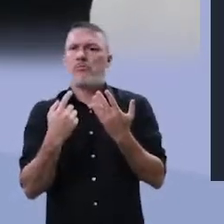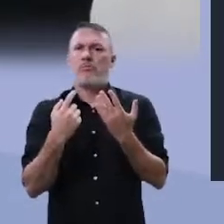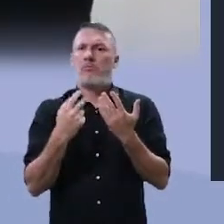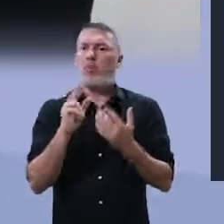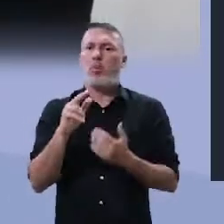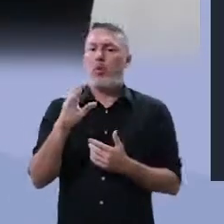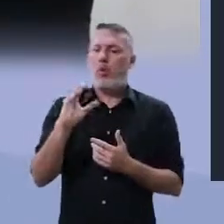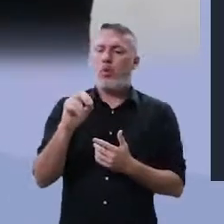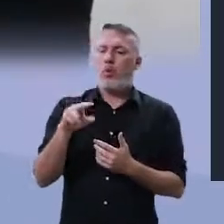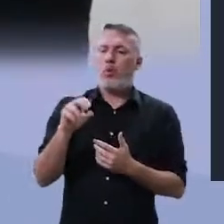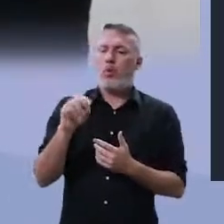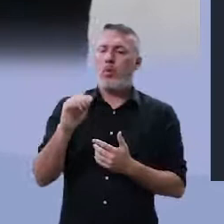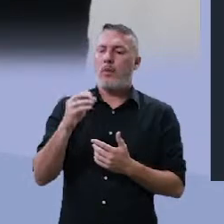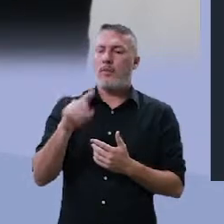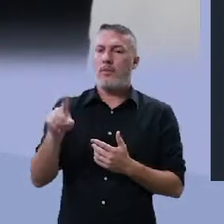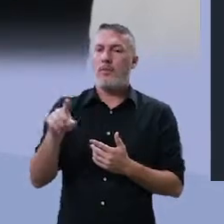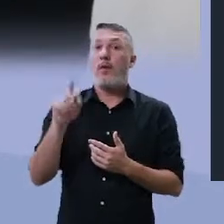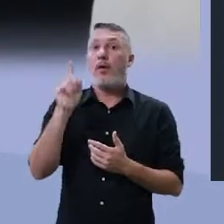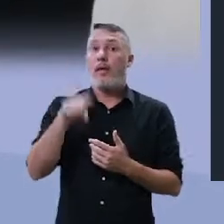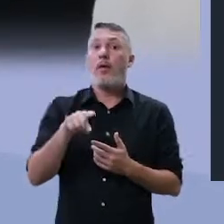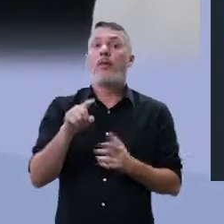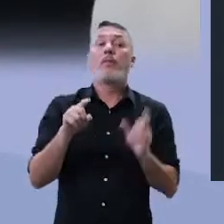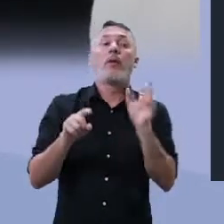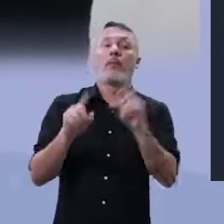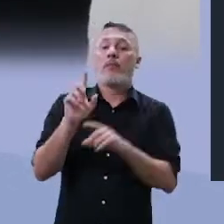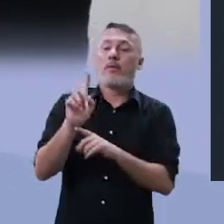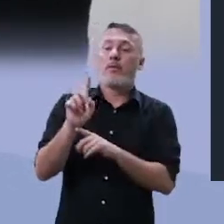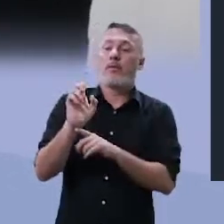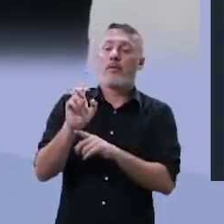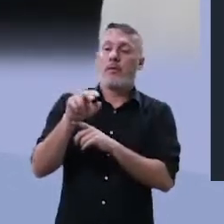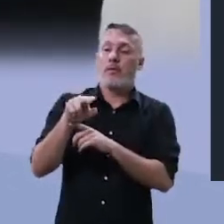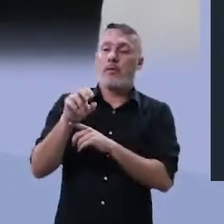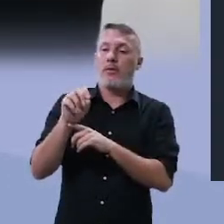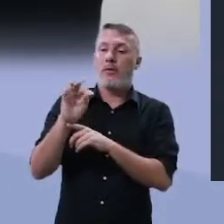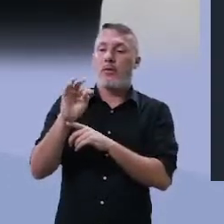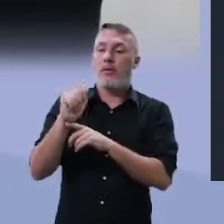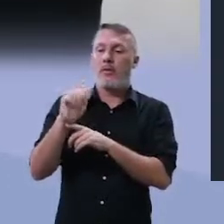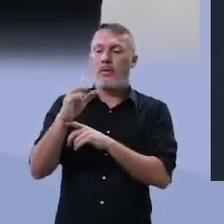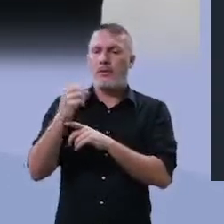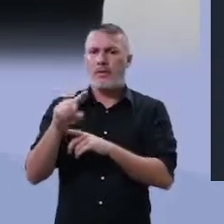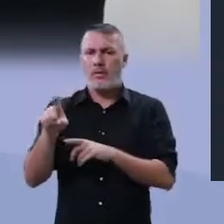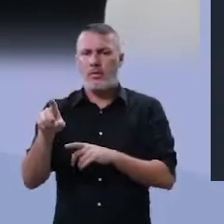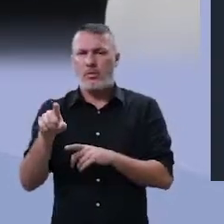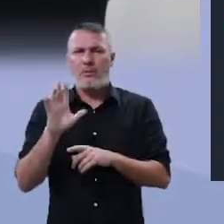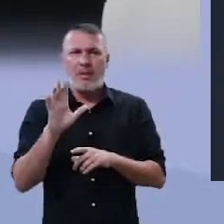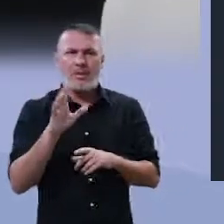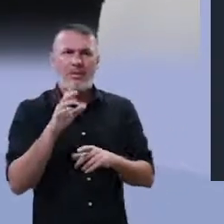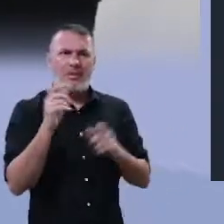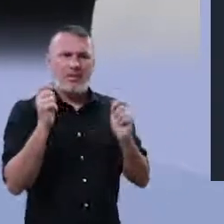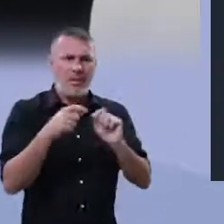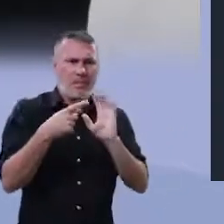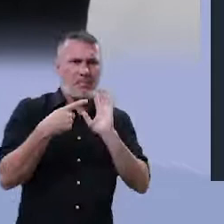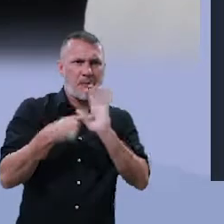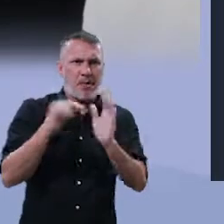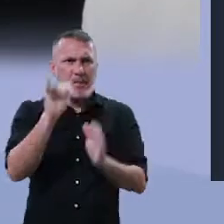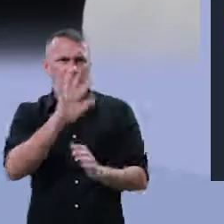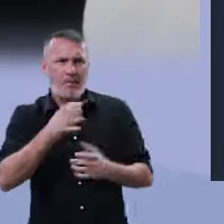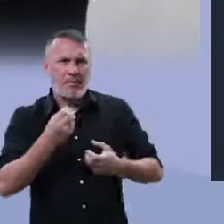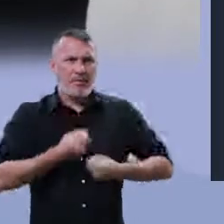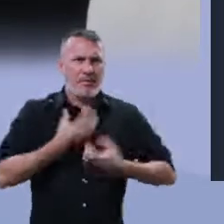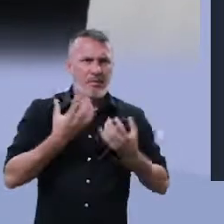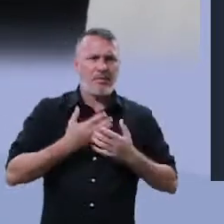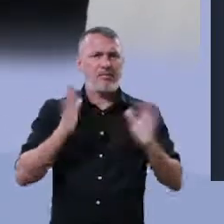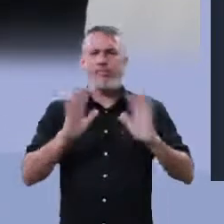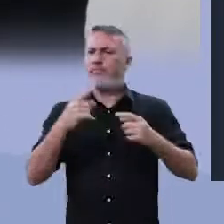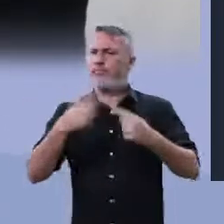não é conotação, é denotação. Será que numa bula de remédio eu posso usar a linguagem figurativa?